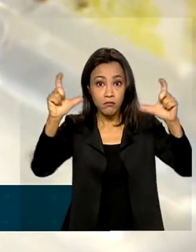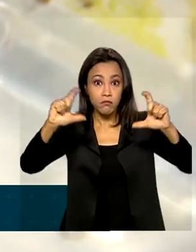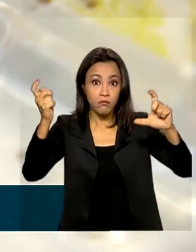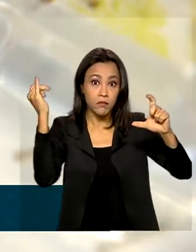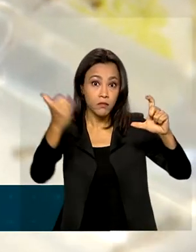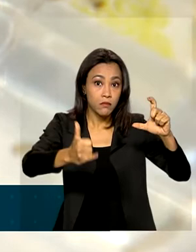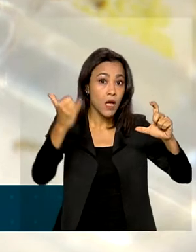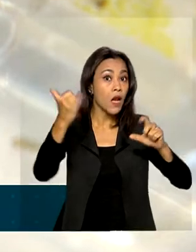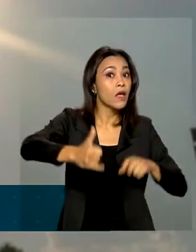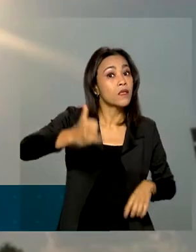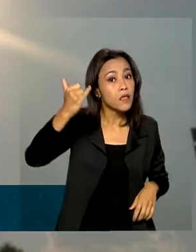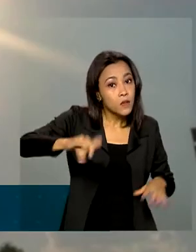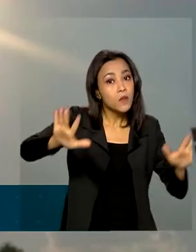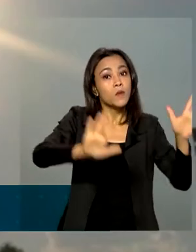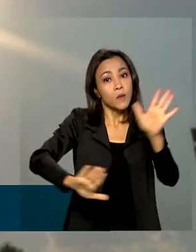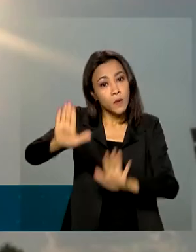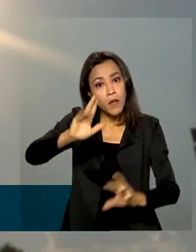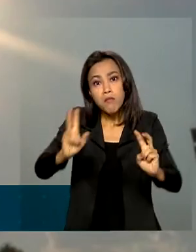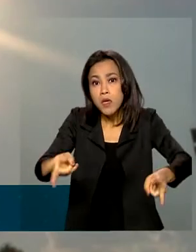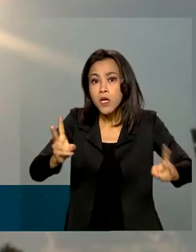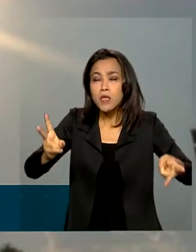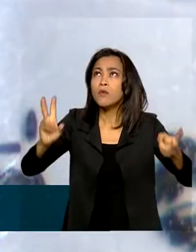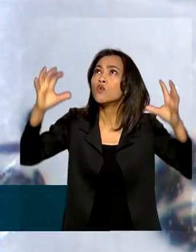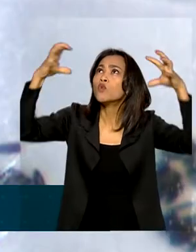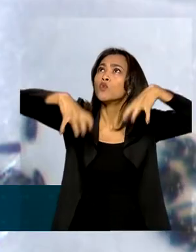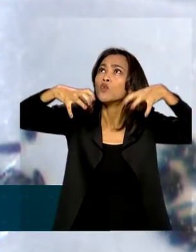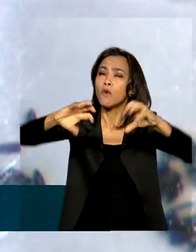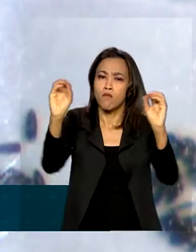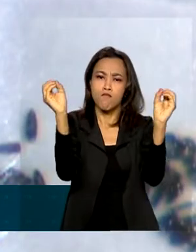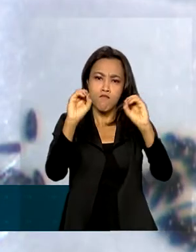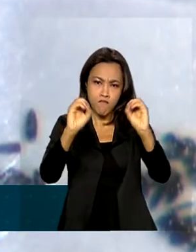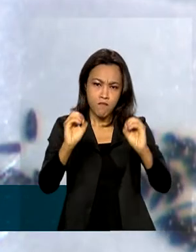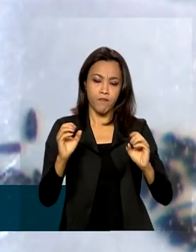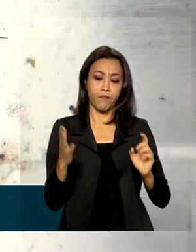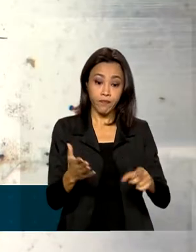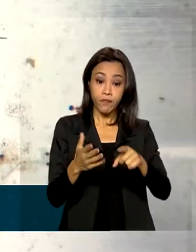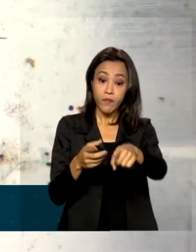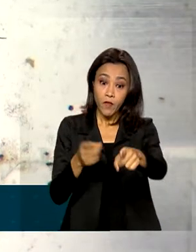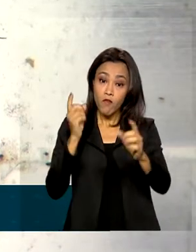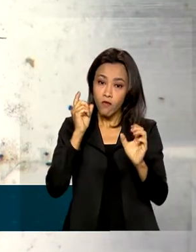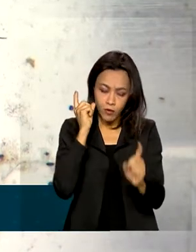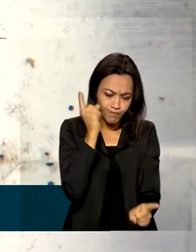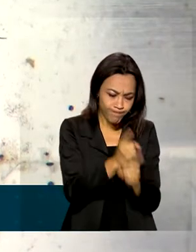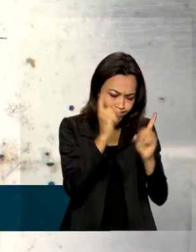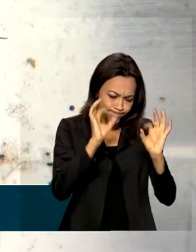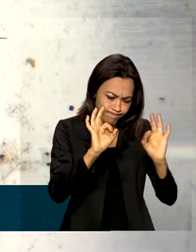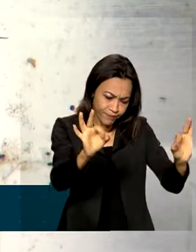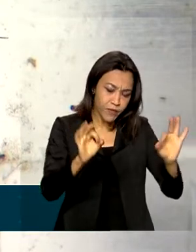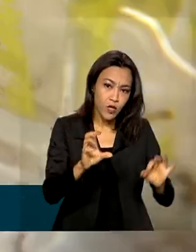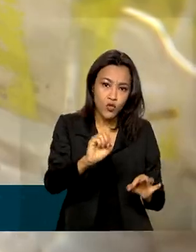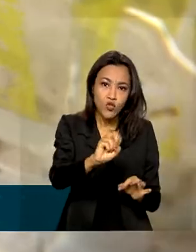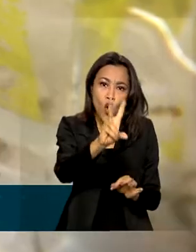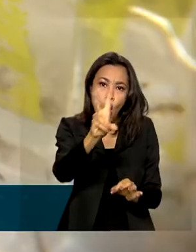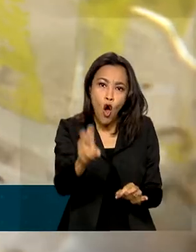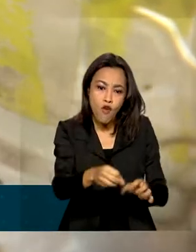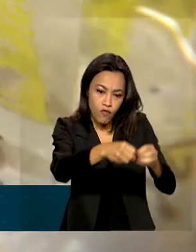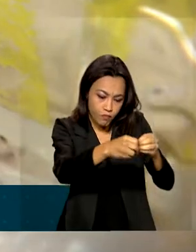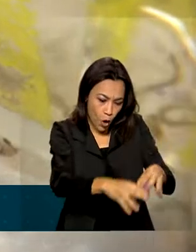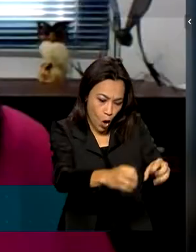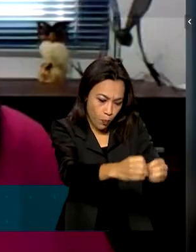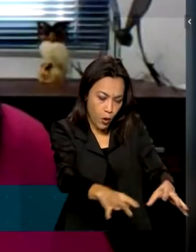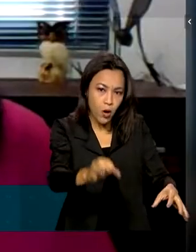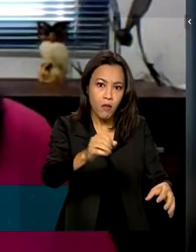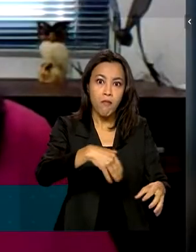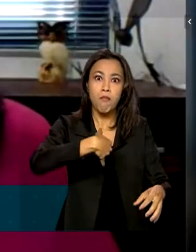preciso manter os cuidados mesmo quando não há chuvas. Foi constatado que os ovos do mosquito podem sobreviver até mais de um